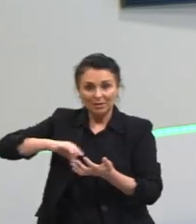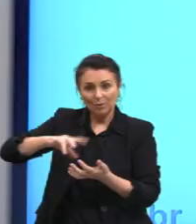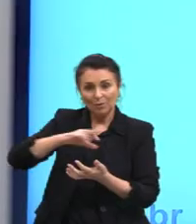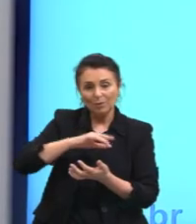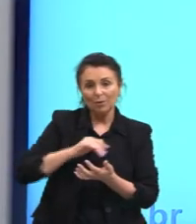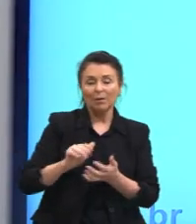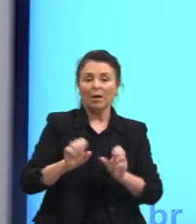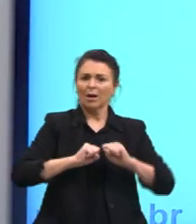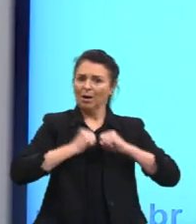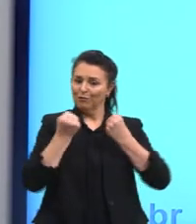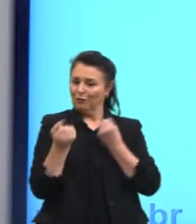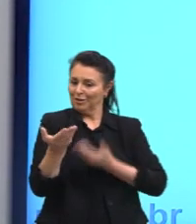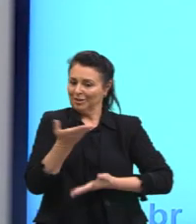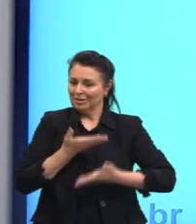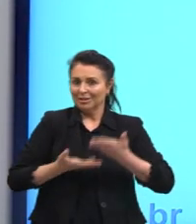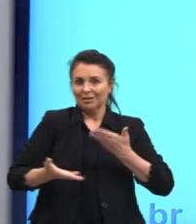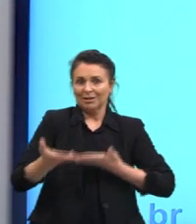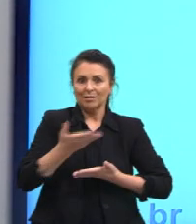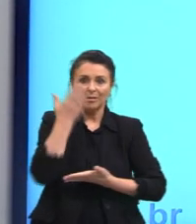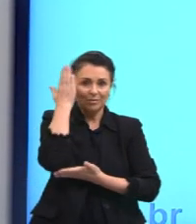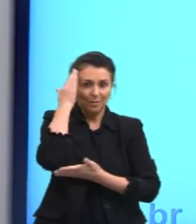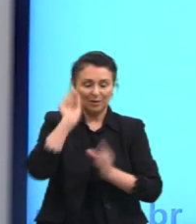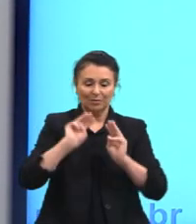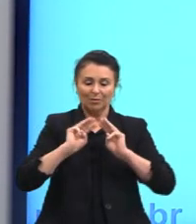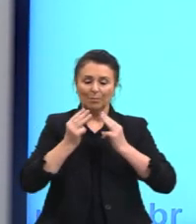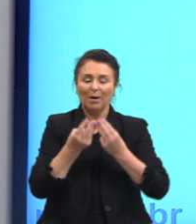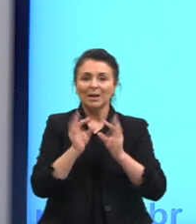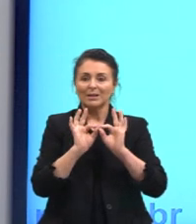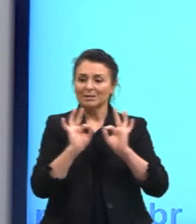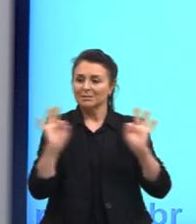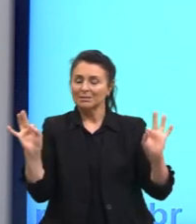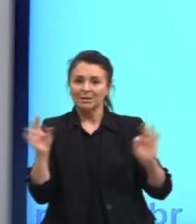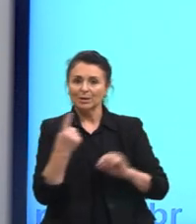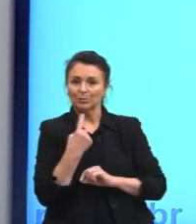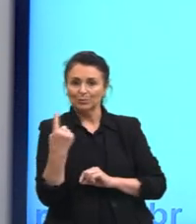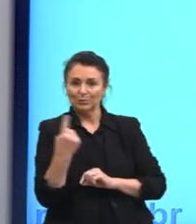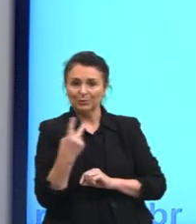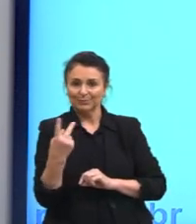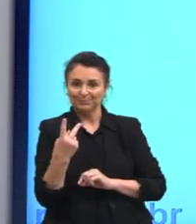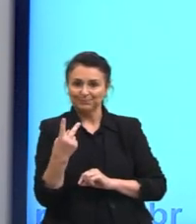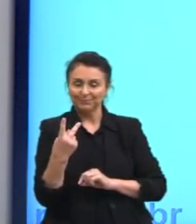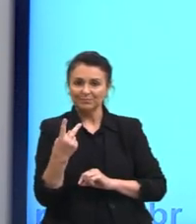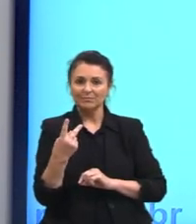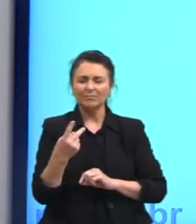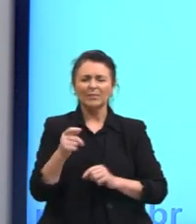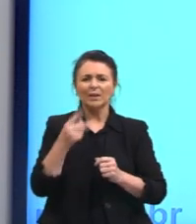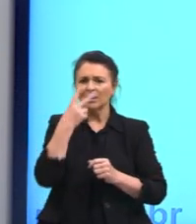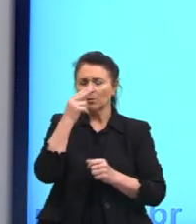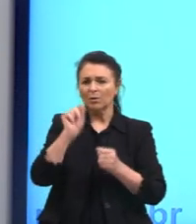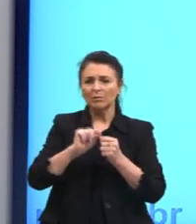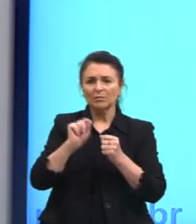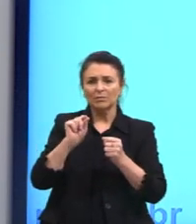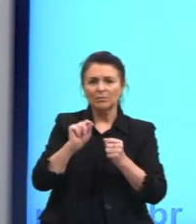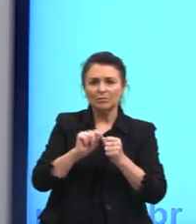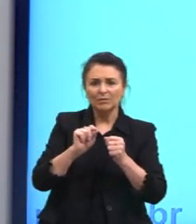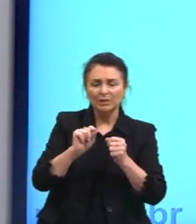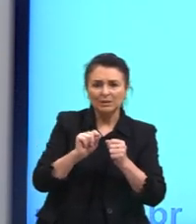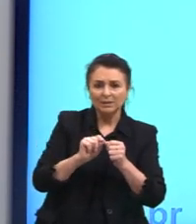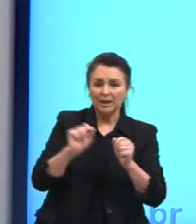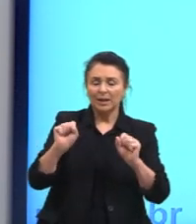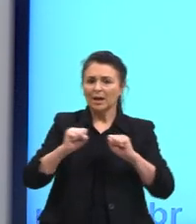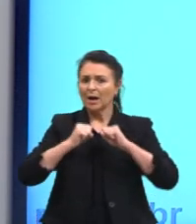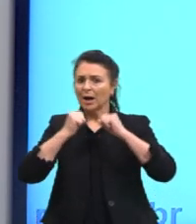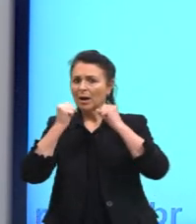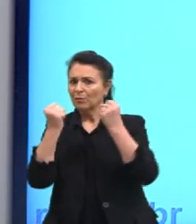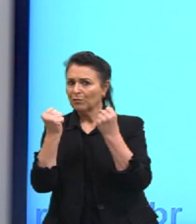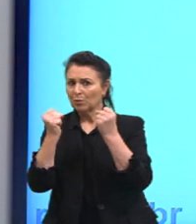força de interação sabendo a massa e a distância entre eles. Então, se a gente fizesse ali no exemplo da caneta, a gente ia ver que a força